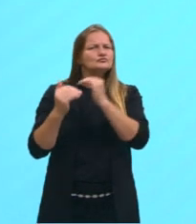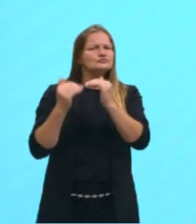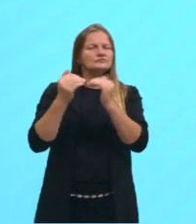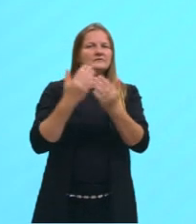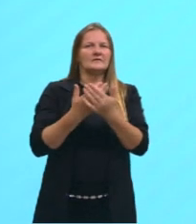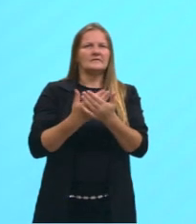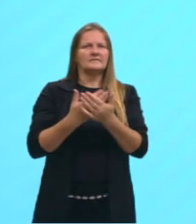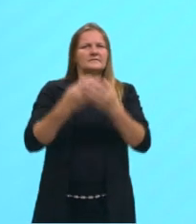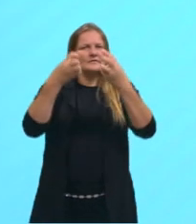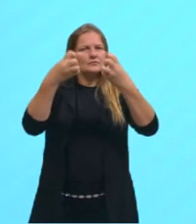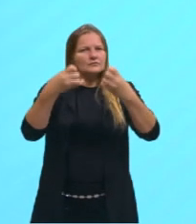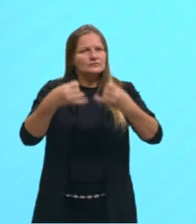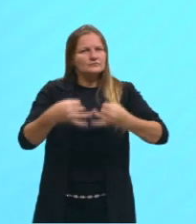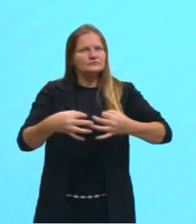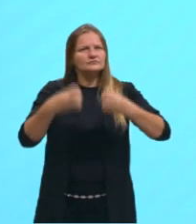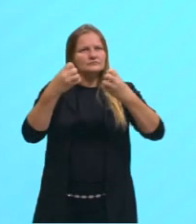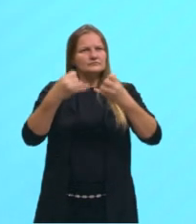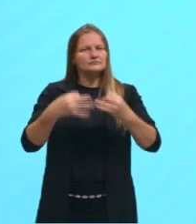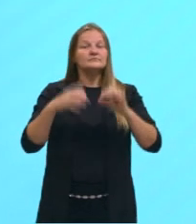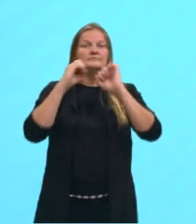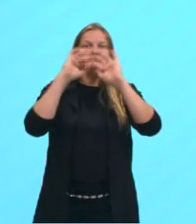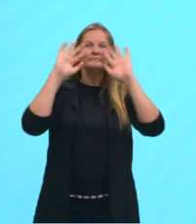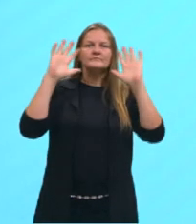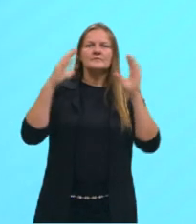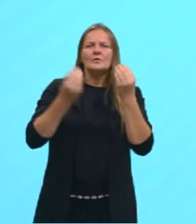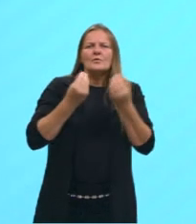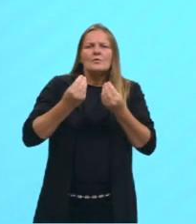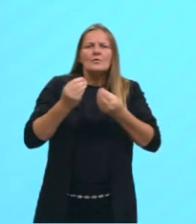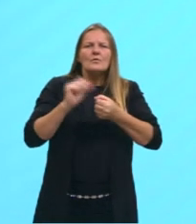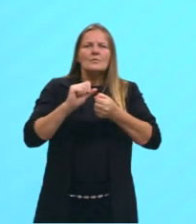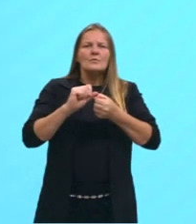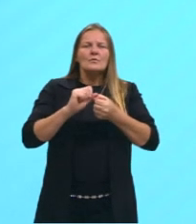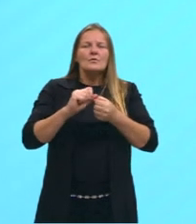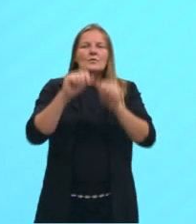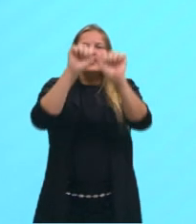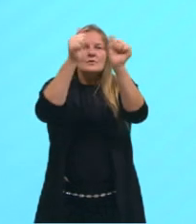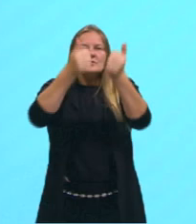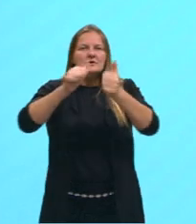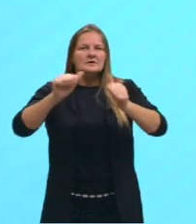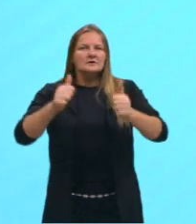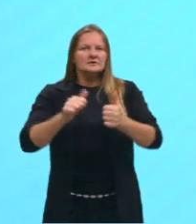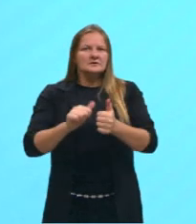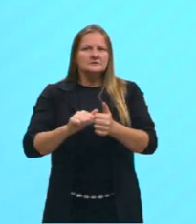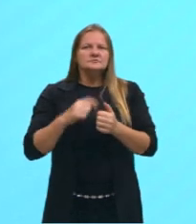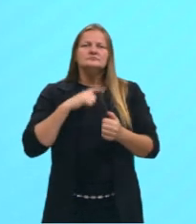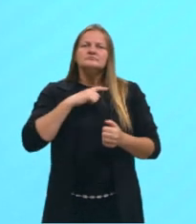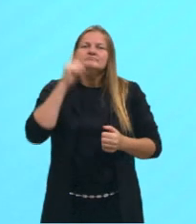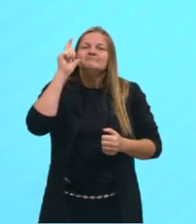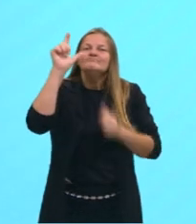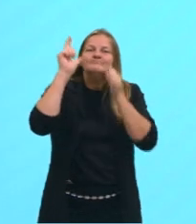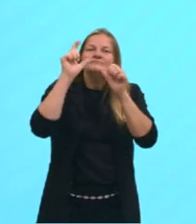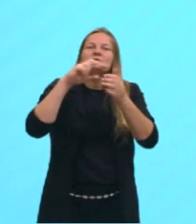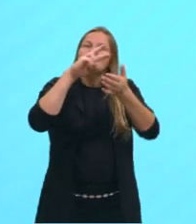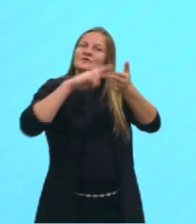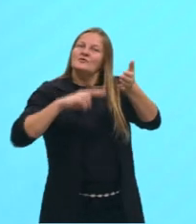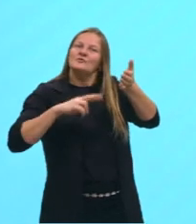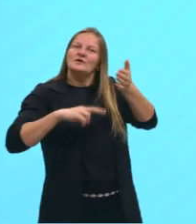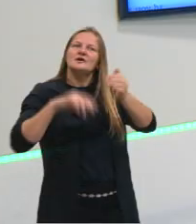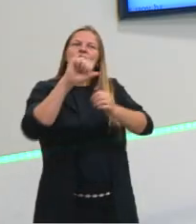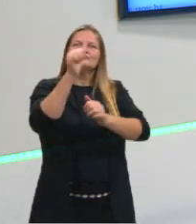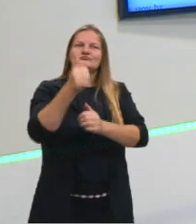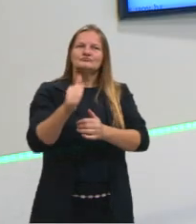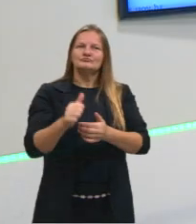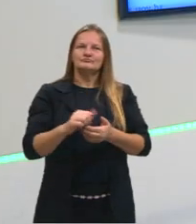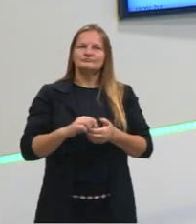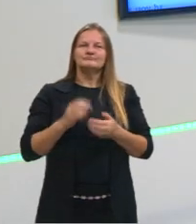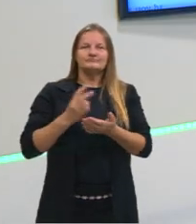aula, a gente vai entender como é que essa imagem aí, a gente consegue ler, tá? Vamos dar continuidade